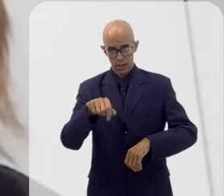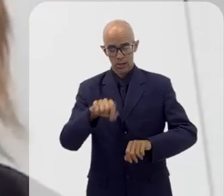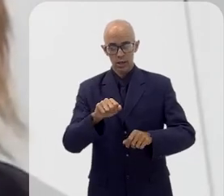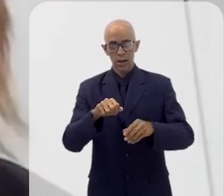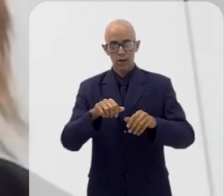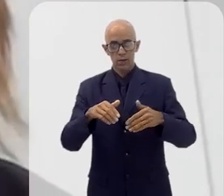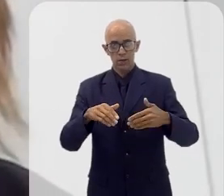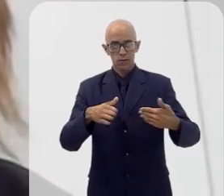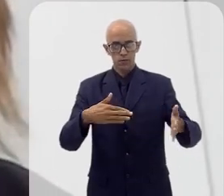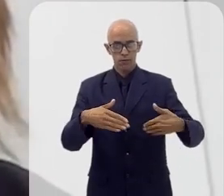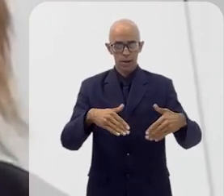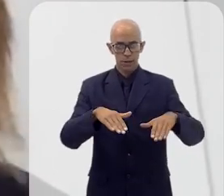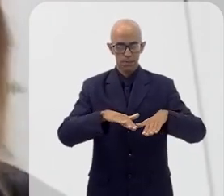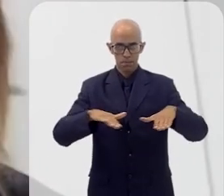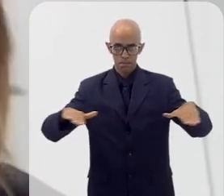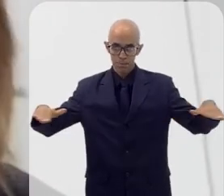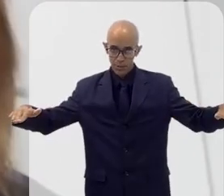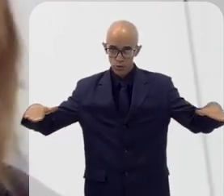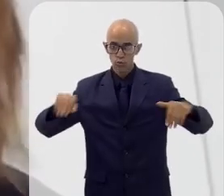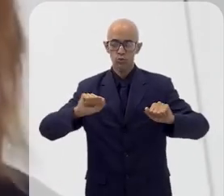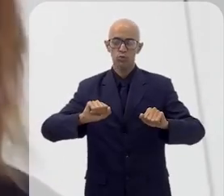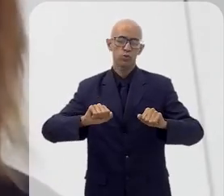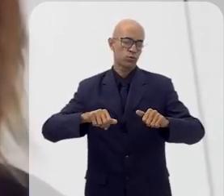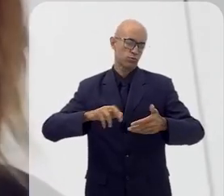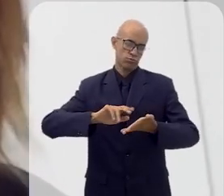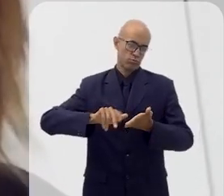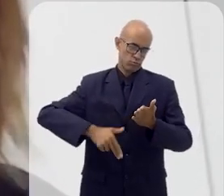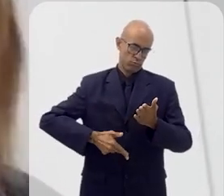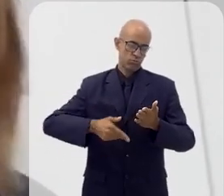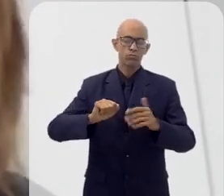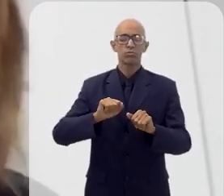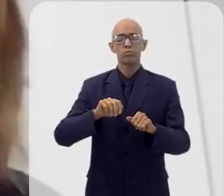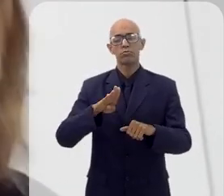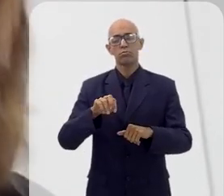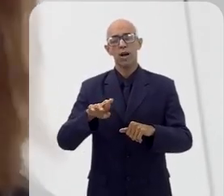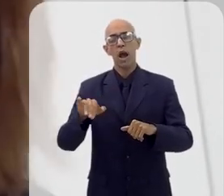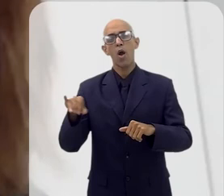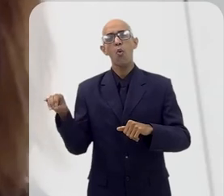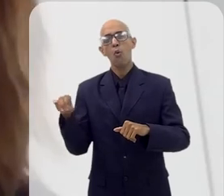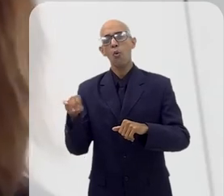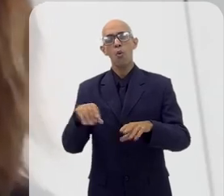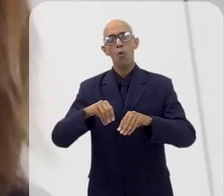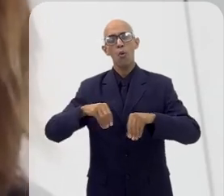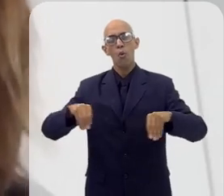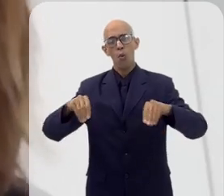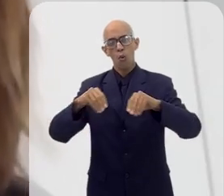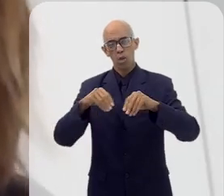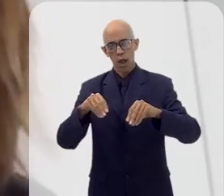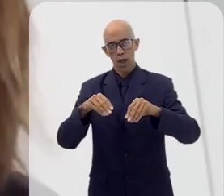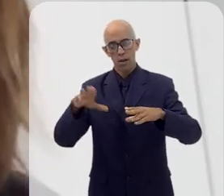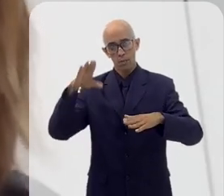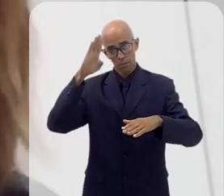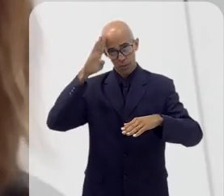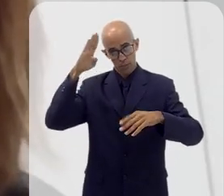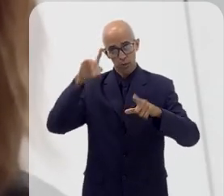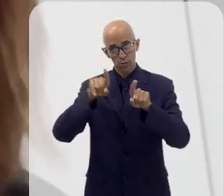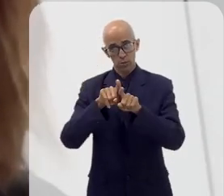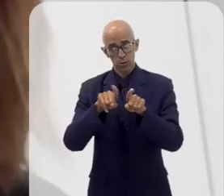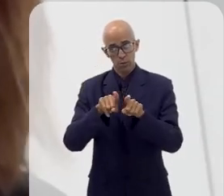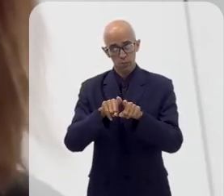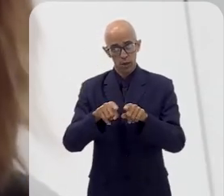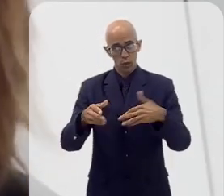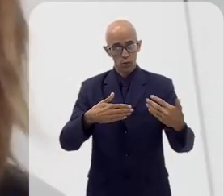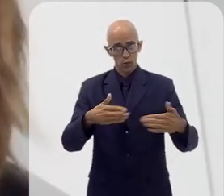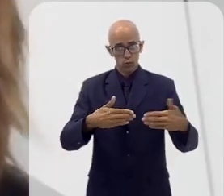Eu acho que... E tem um outro ponto também importante que a gente tem observado com as indústrias aqui, principalmente nossas